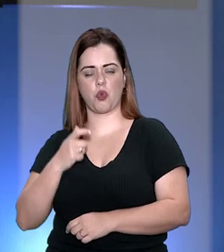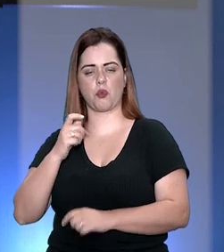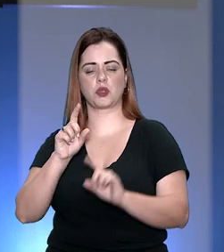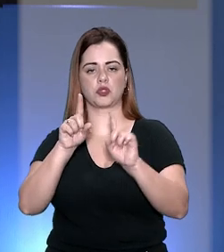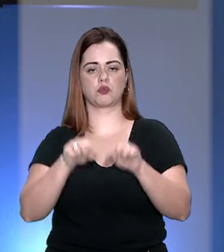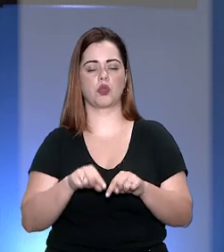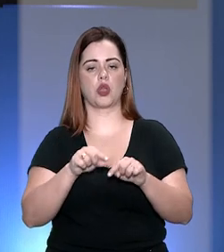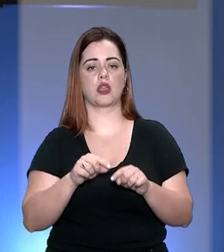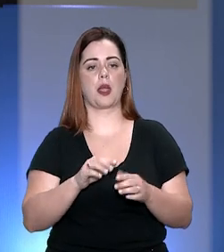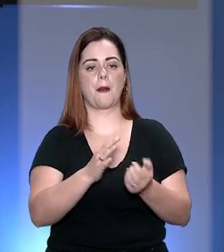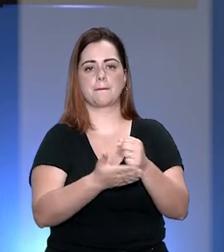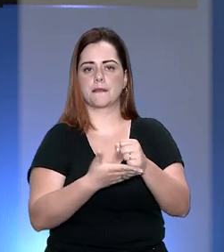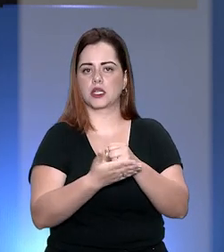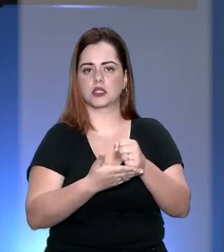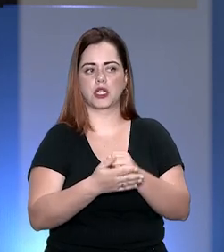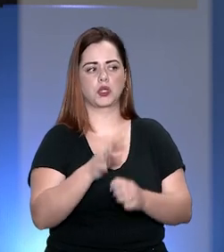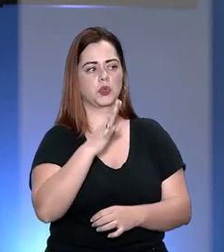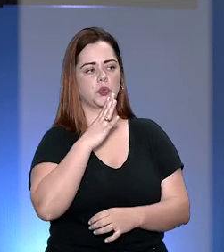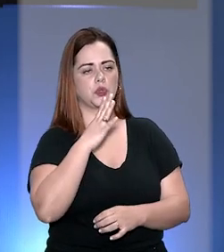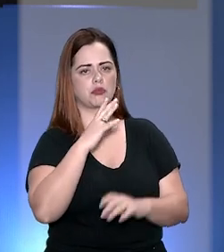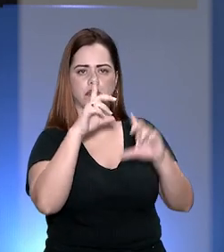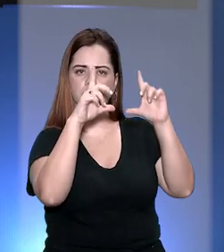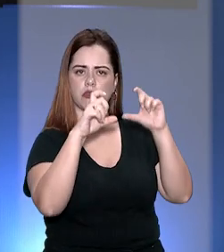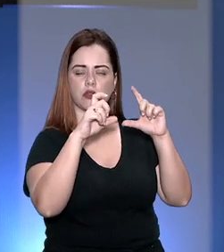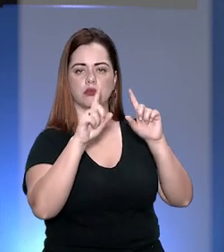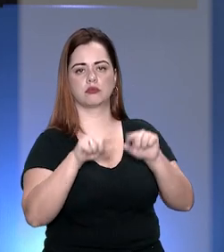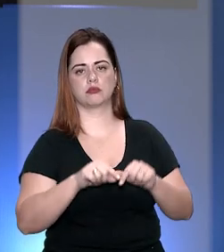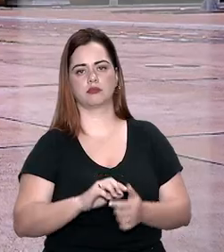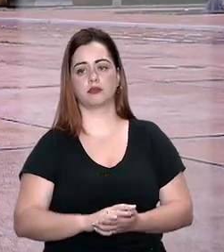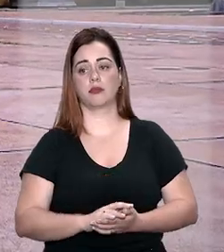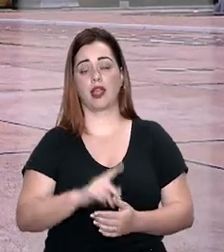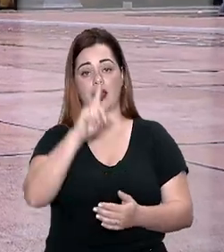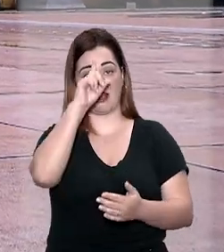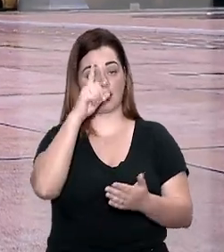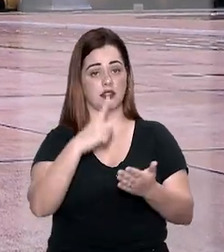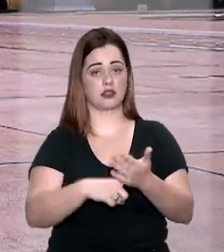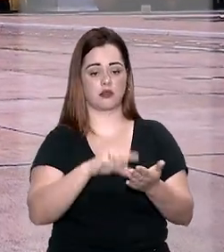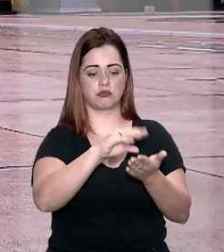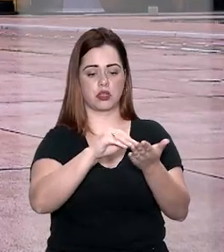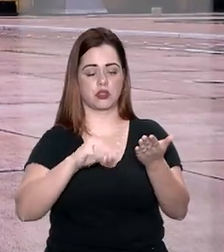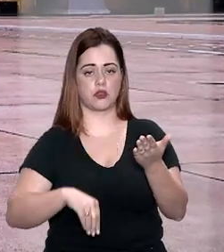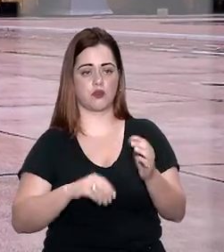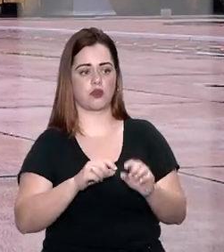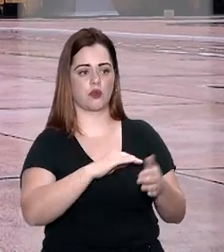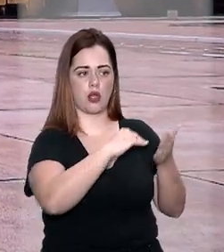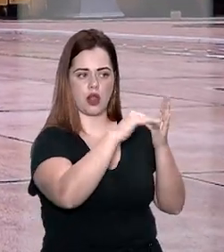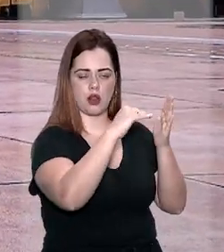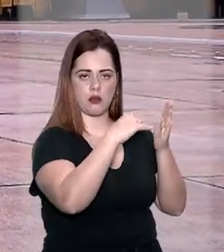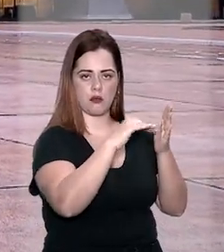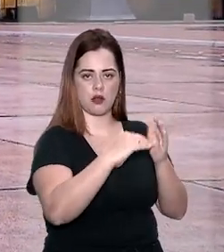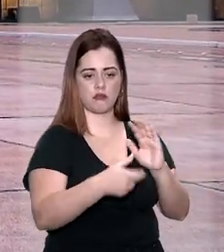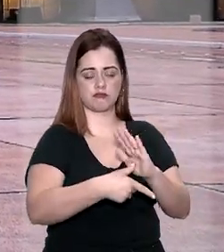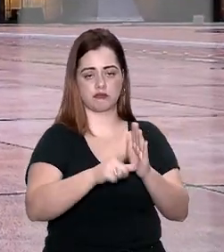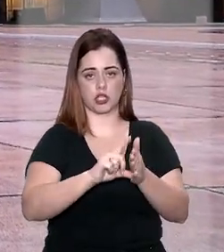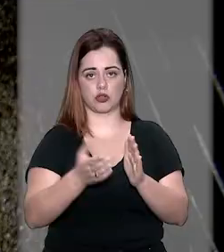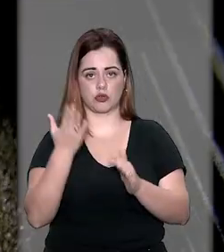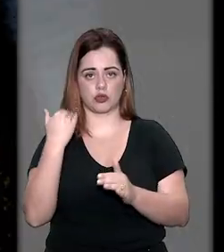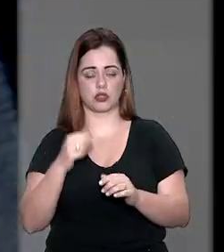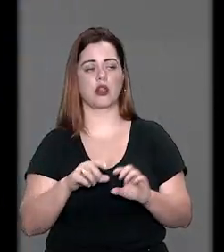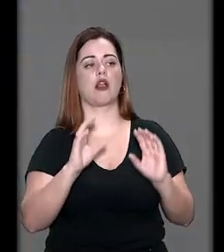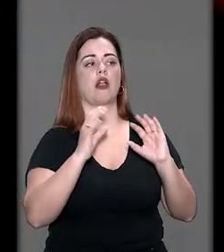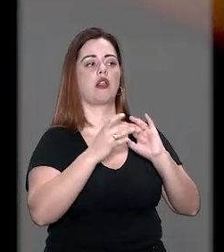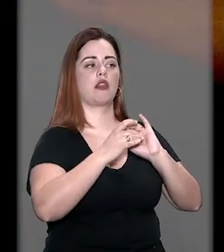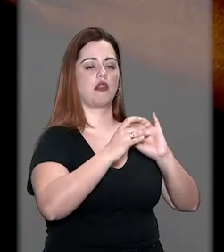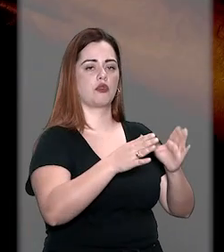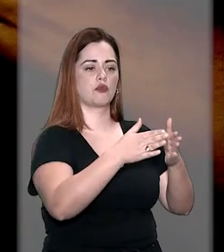condenação baseada apenas em reconhecimento fotográfico. A decisão ratificou a liminar deferida anteriormente que